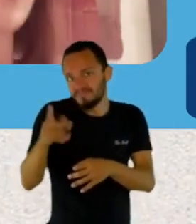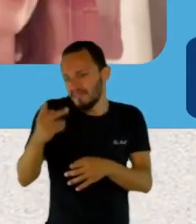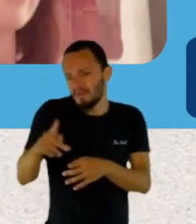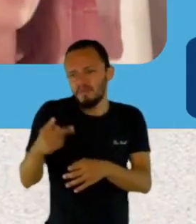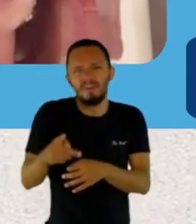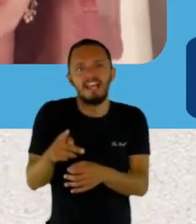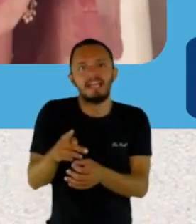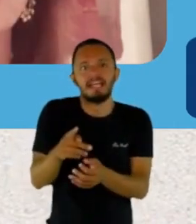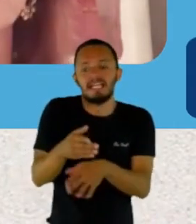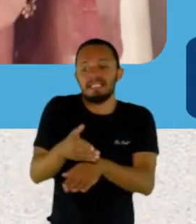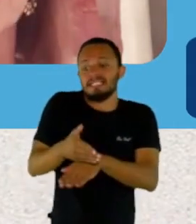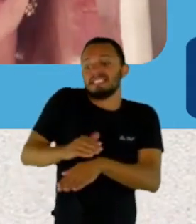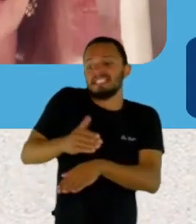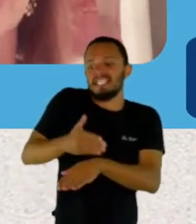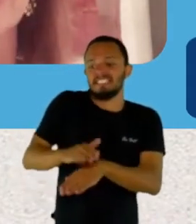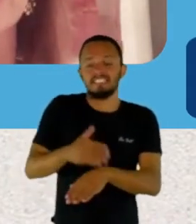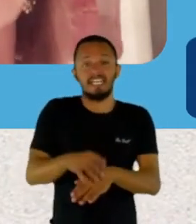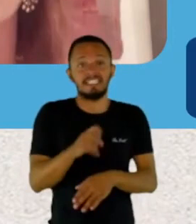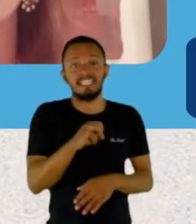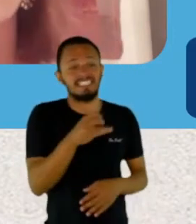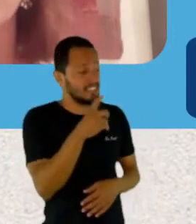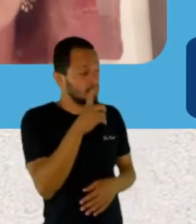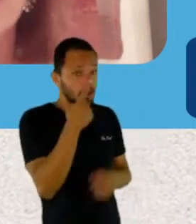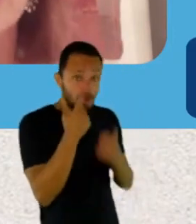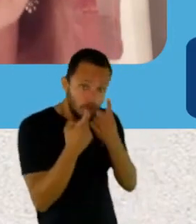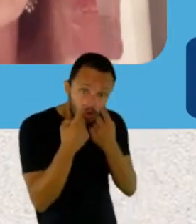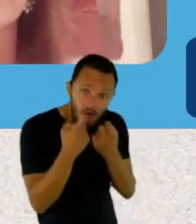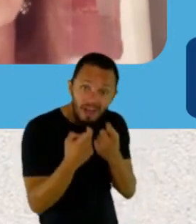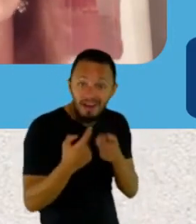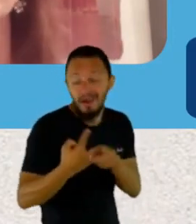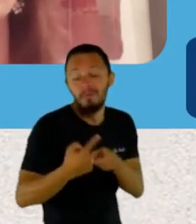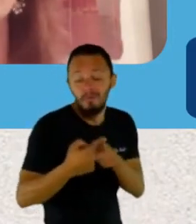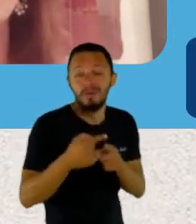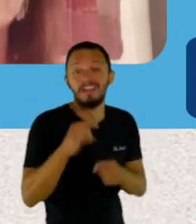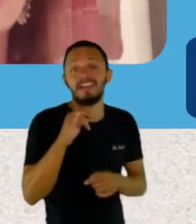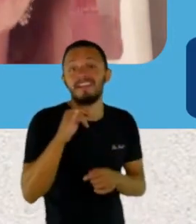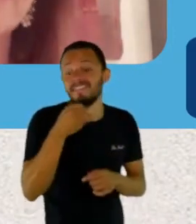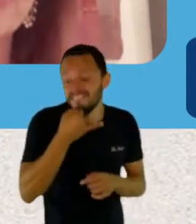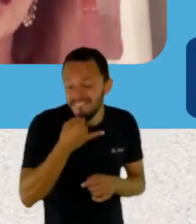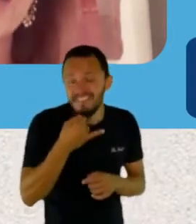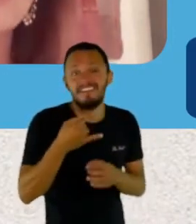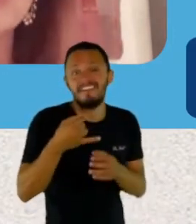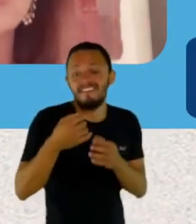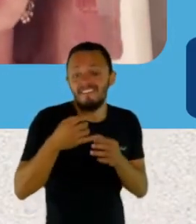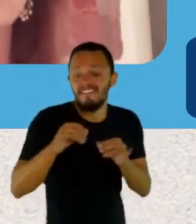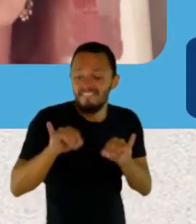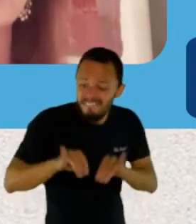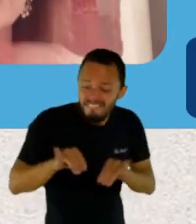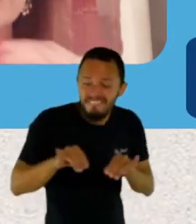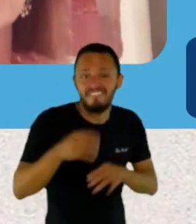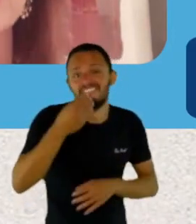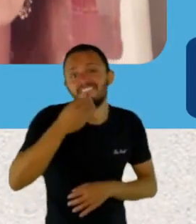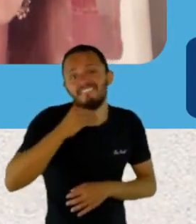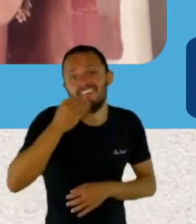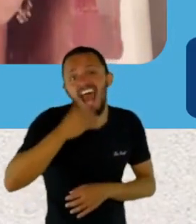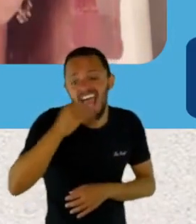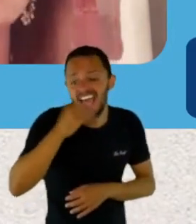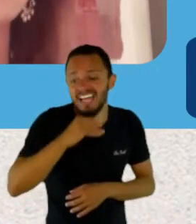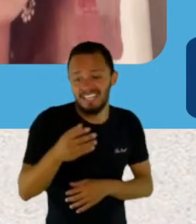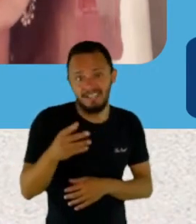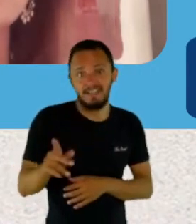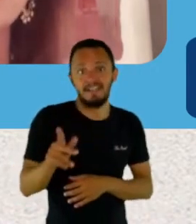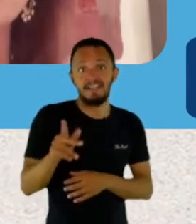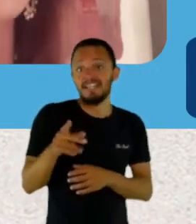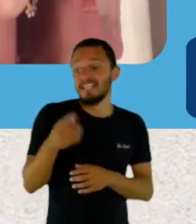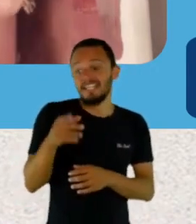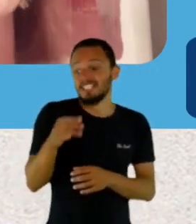se cuida. Ela chora é porque ela é fraca. Chega, né? A gente tem que começar a parar de achar que as mulheres têm que dar